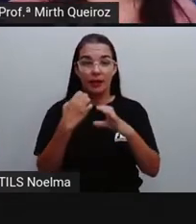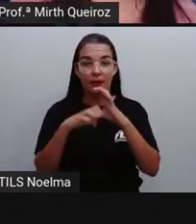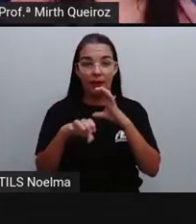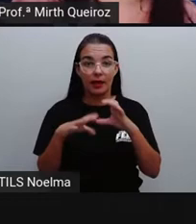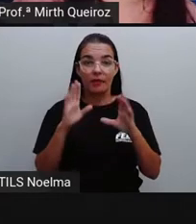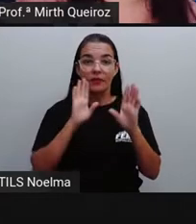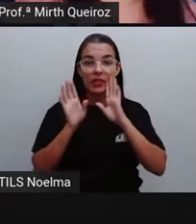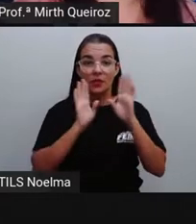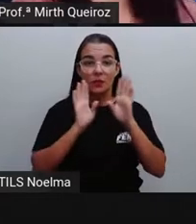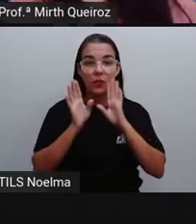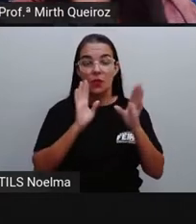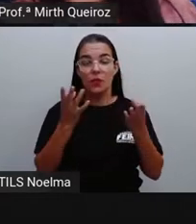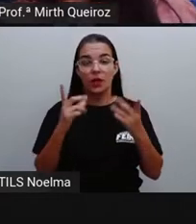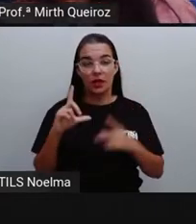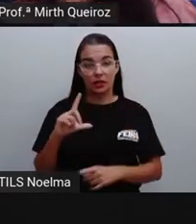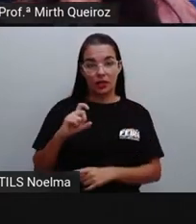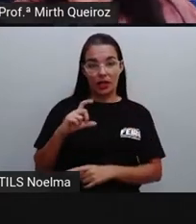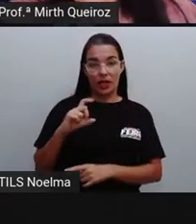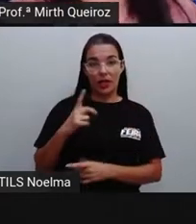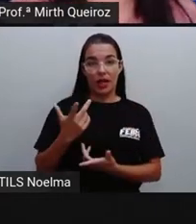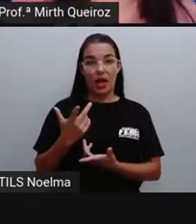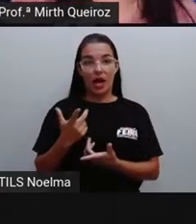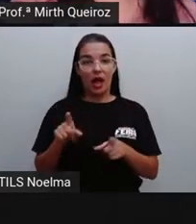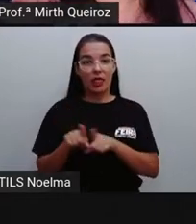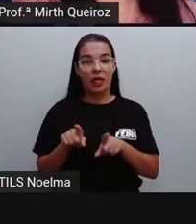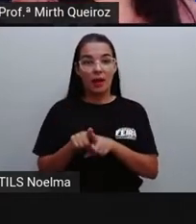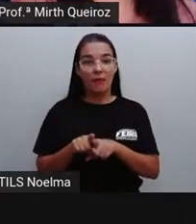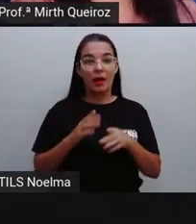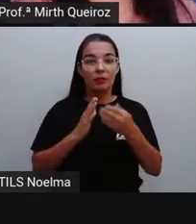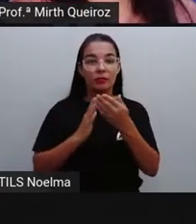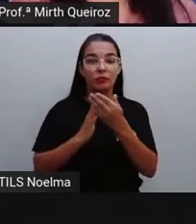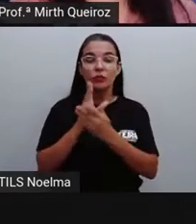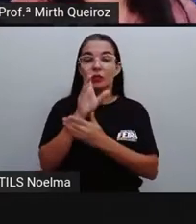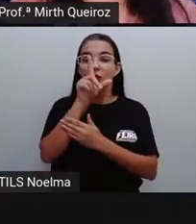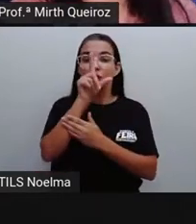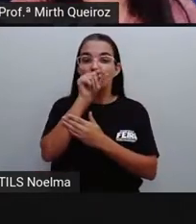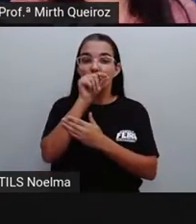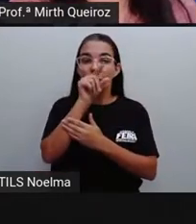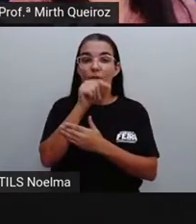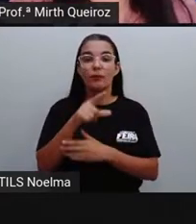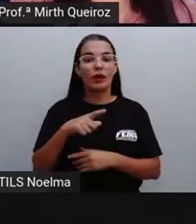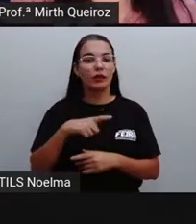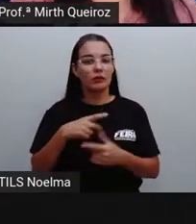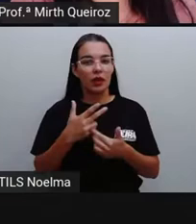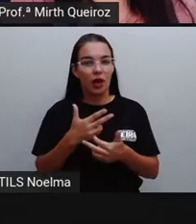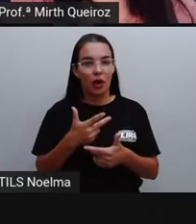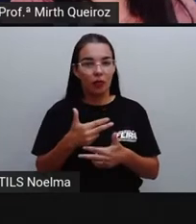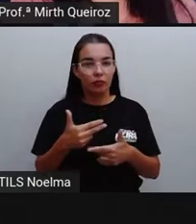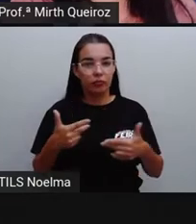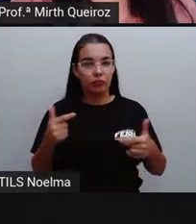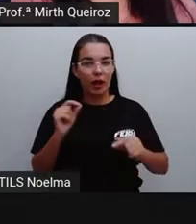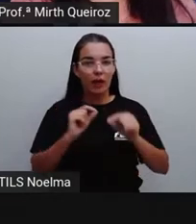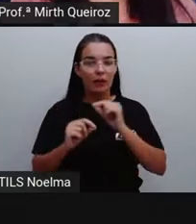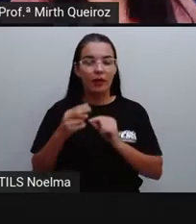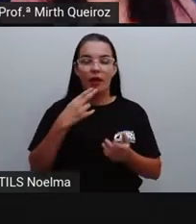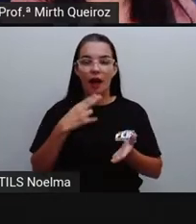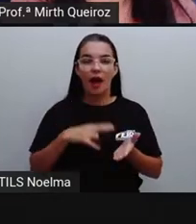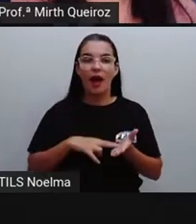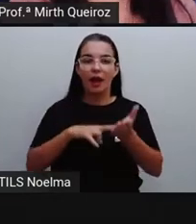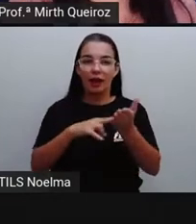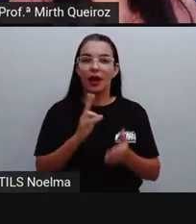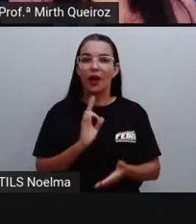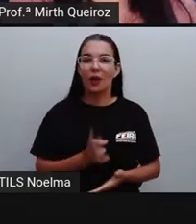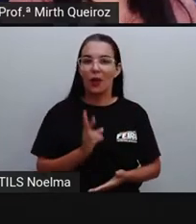Facebook, Instagram, tem o Telegram também, né? Dentre vários outros aí, a carta ainda continua